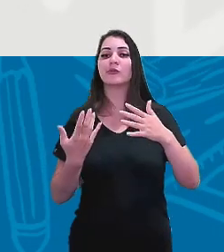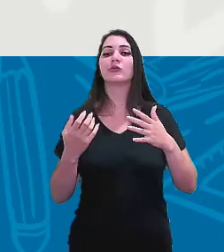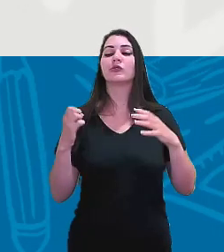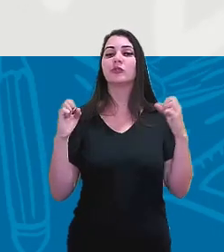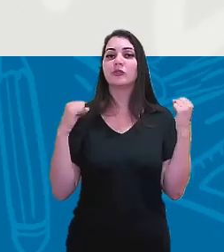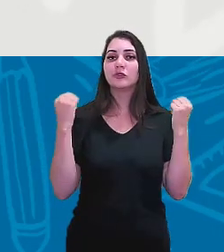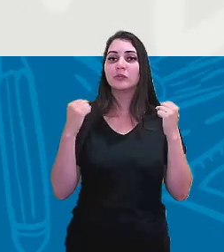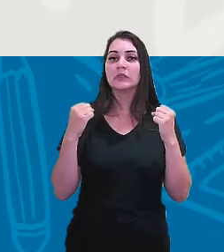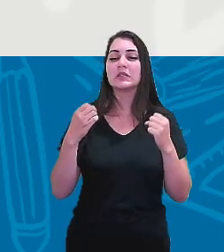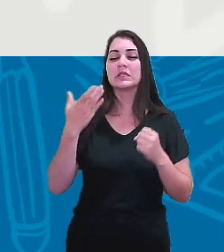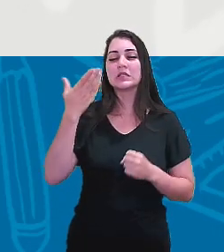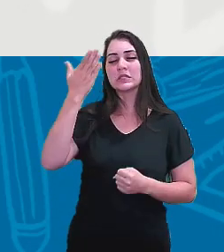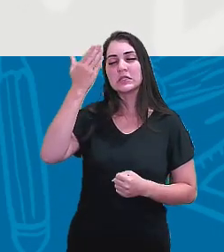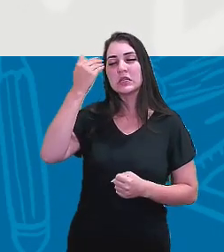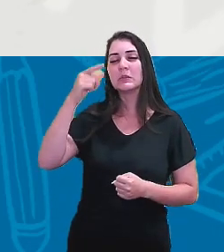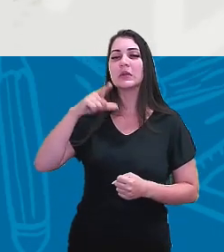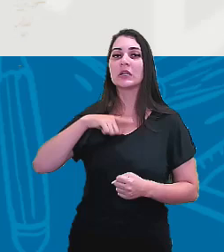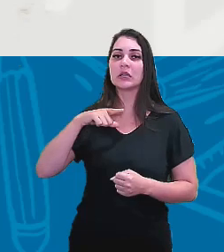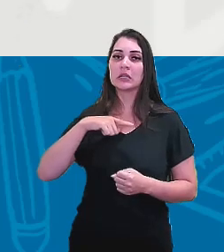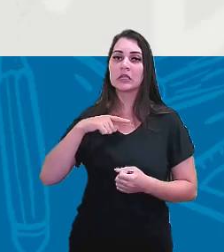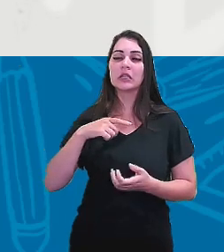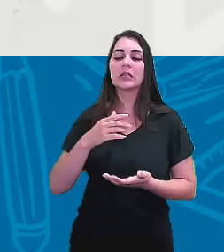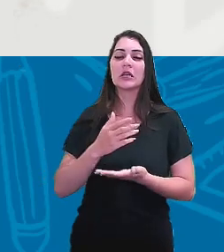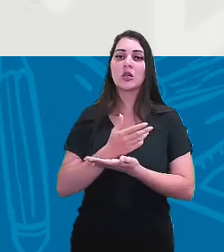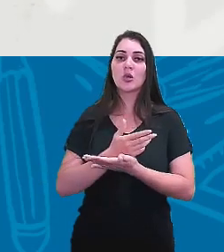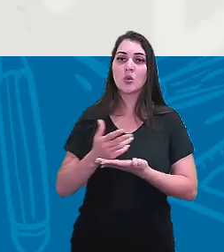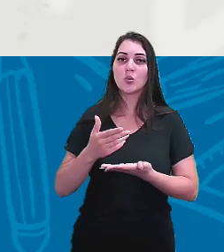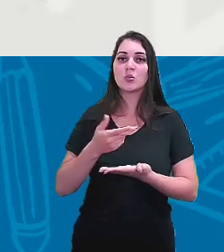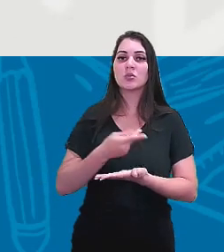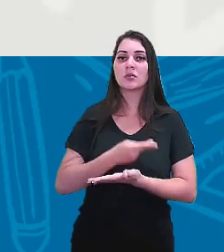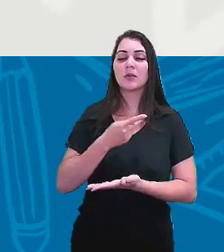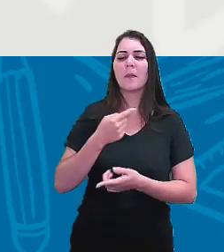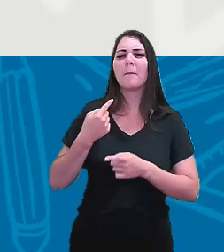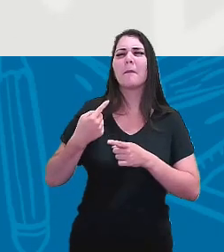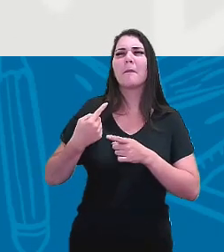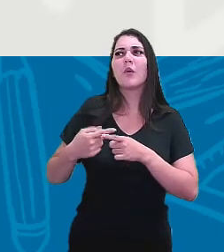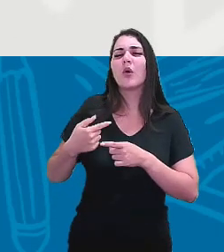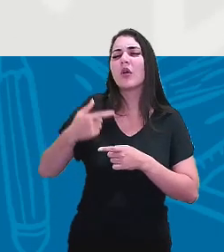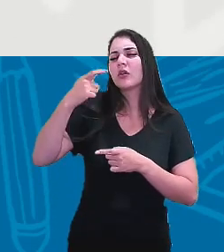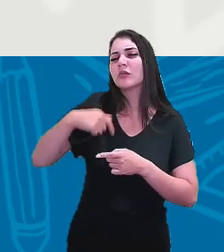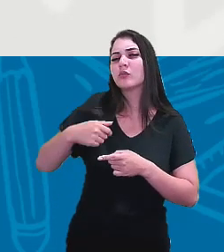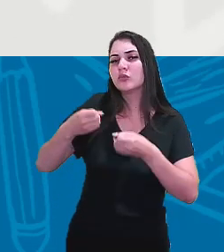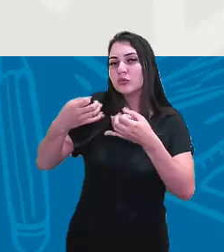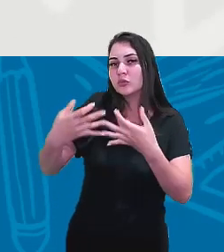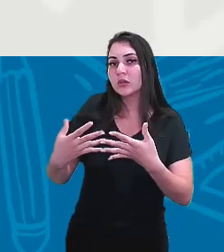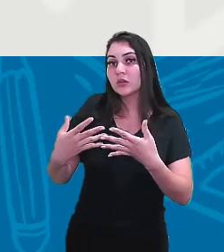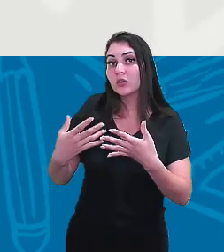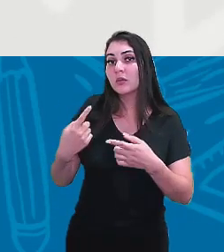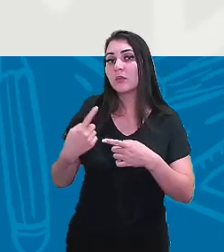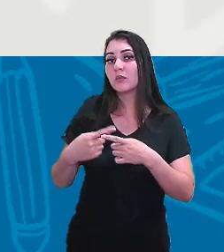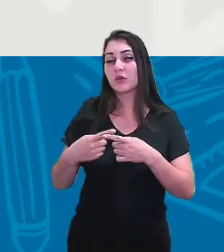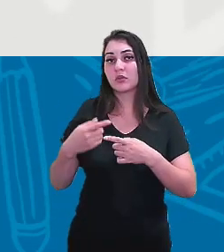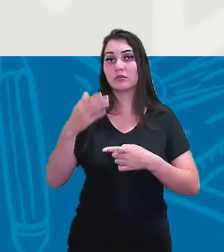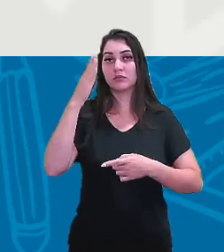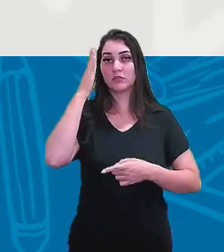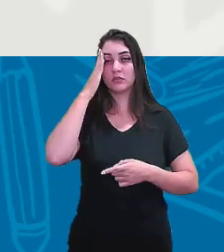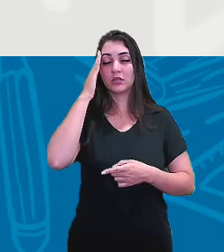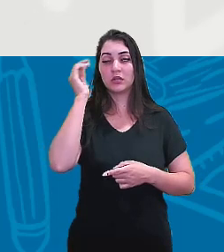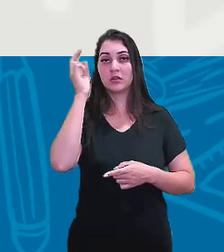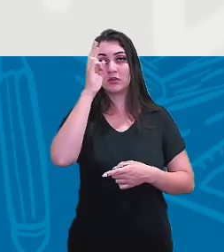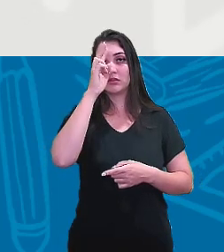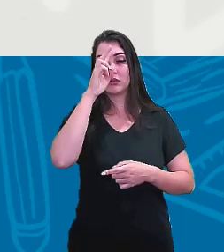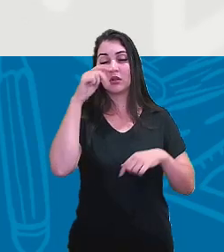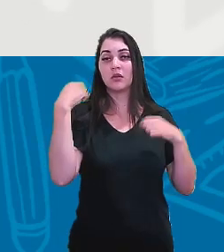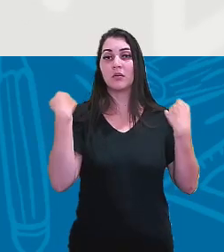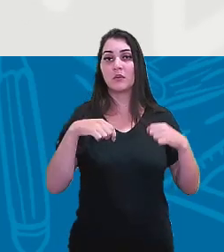geraria consequências. Então, por que eu estou mencionando isso? Porque para entender a história é preciso